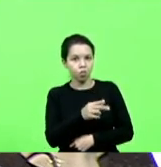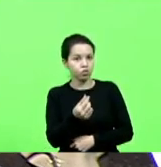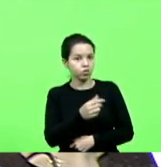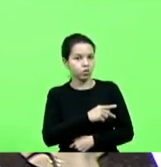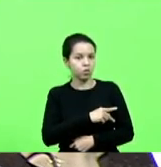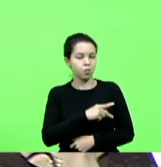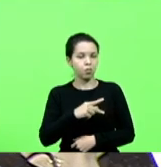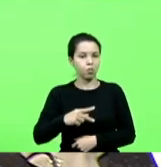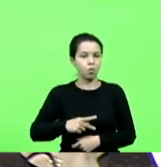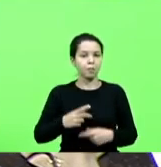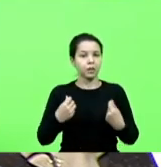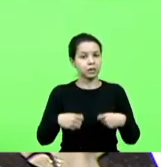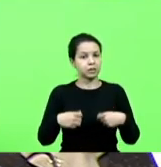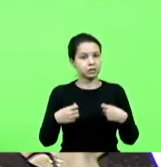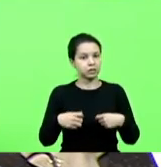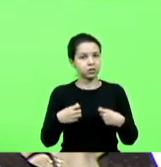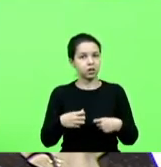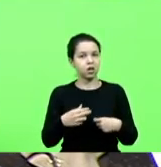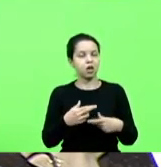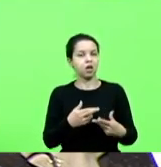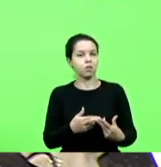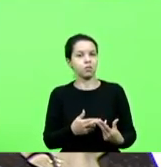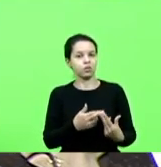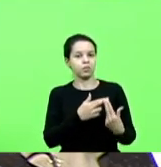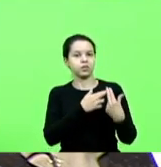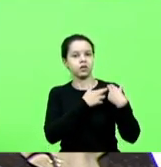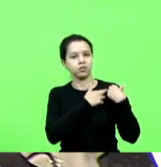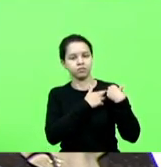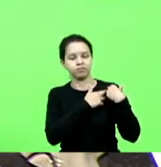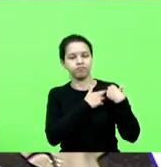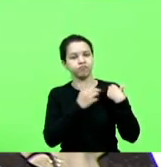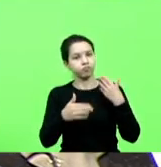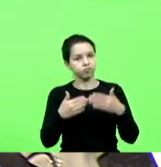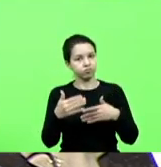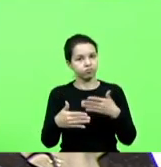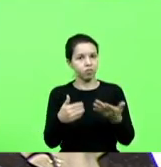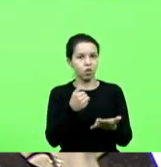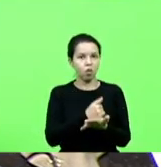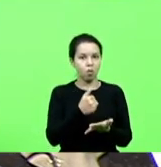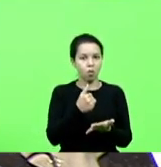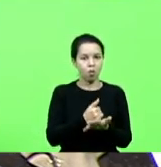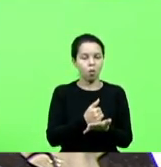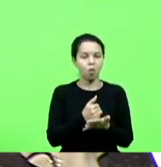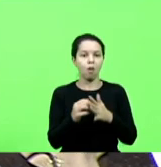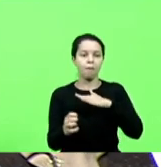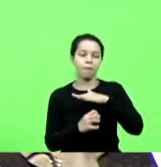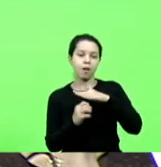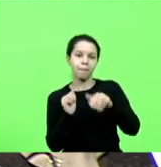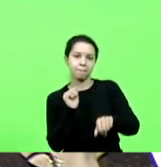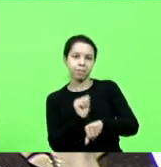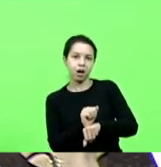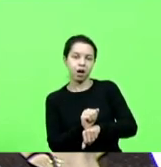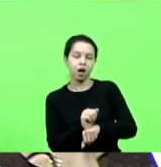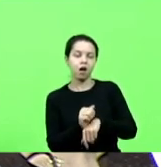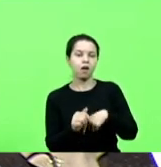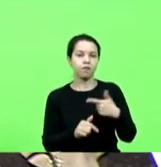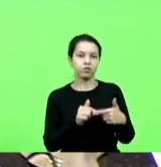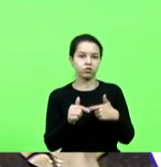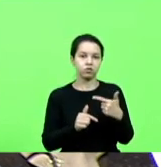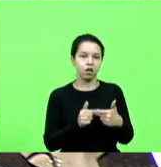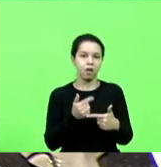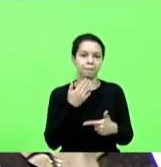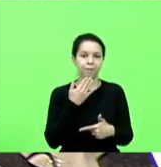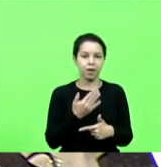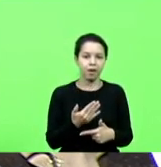responsabilidade, daqui a pouco fazem contratos, aí a empresa para de funcionar ou pede aditivo, a empresa para